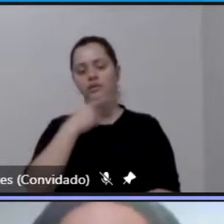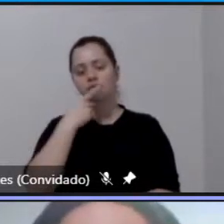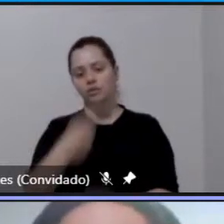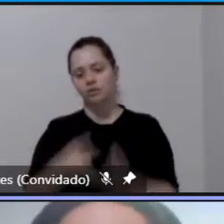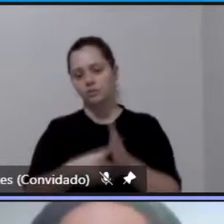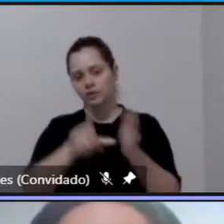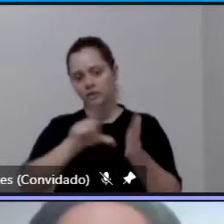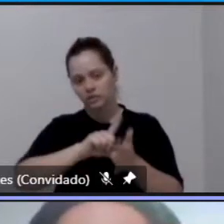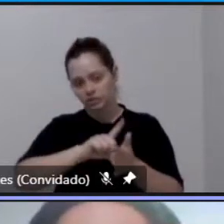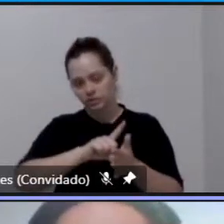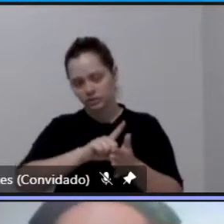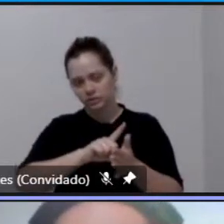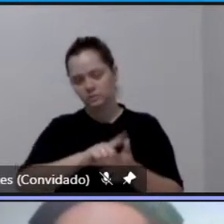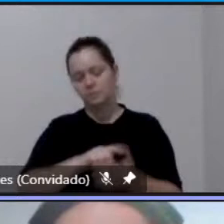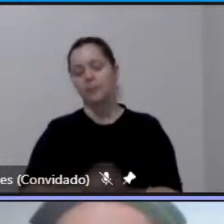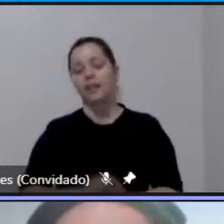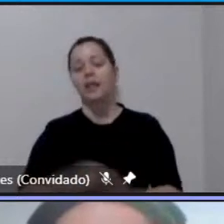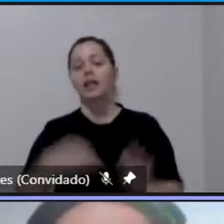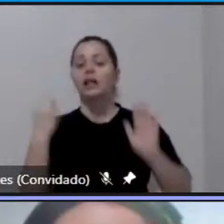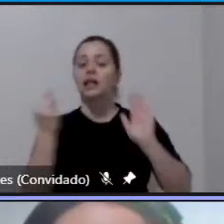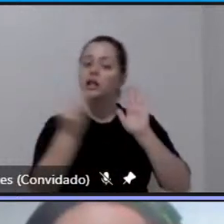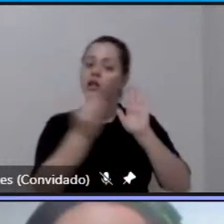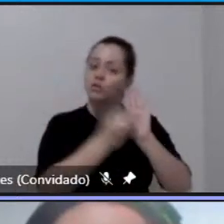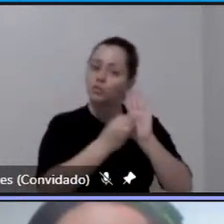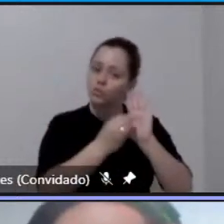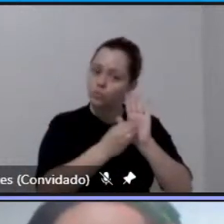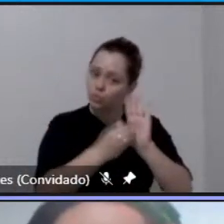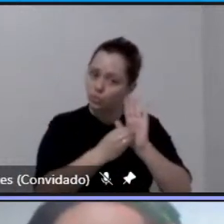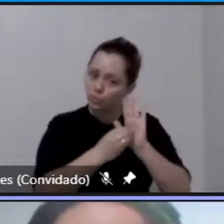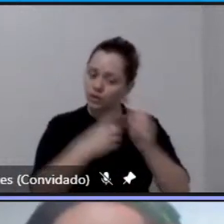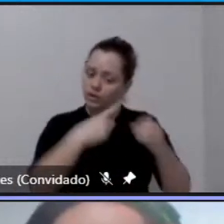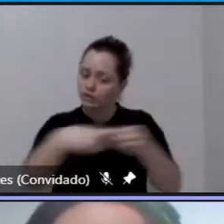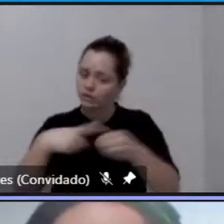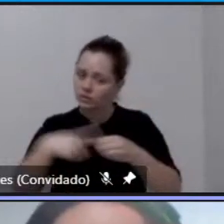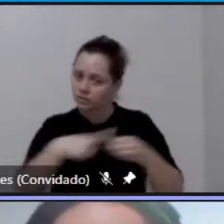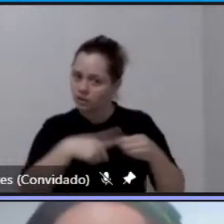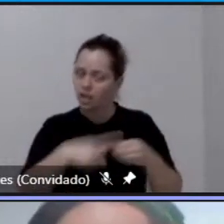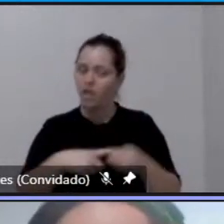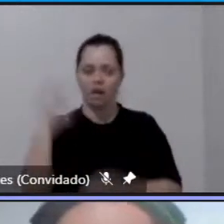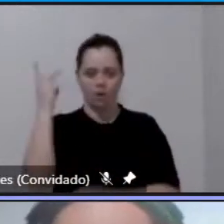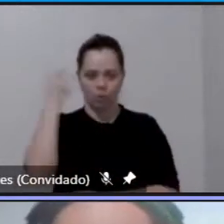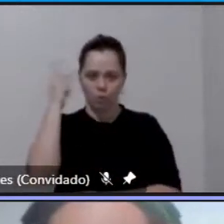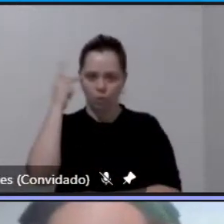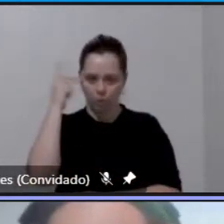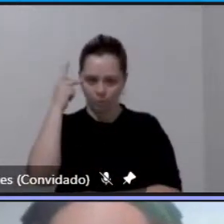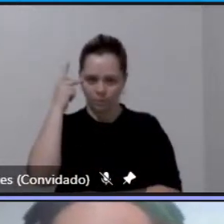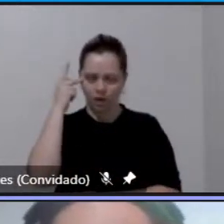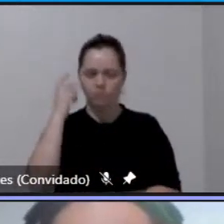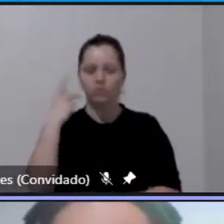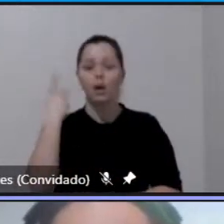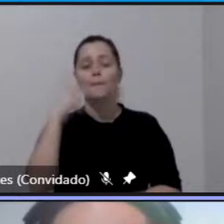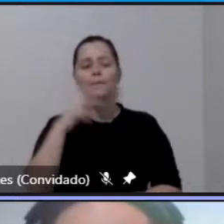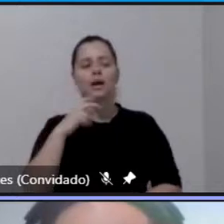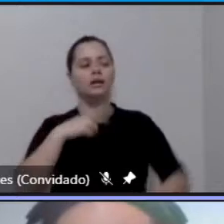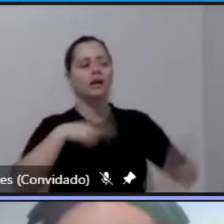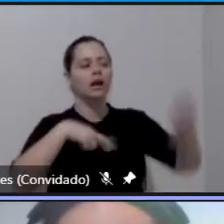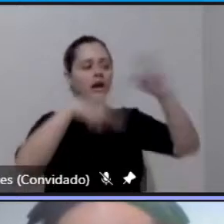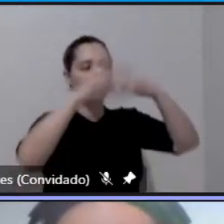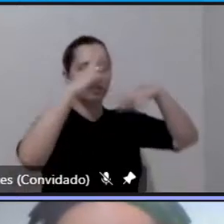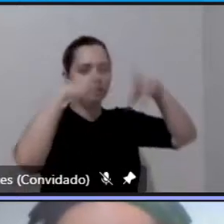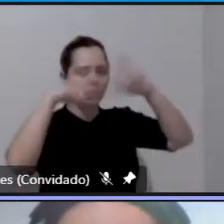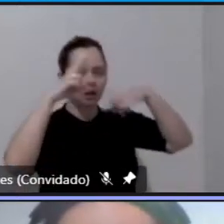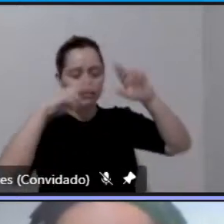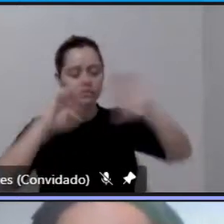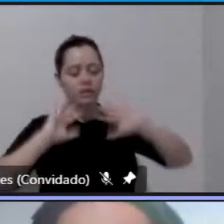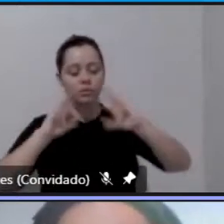ele inclui o município de São Paulo na análise dos fluxos aqui da nossa